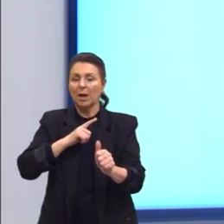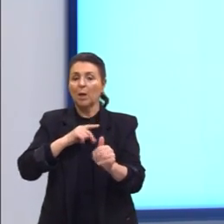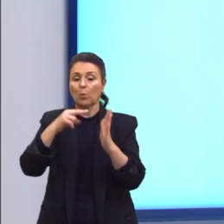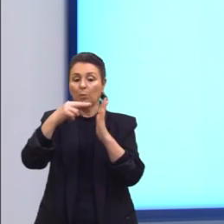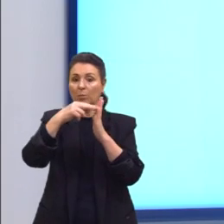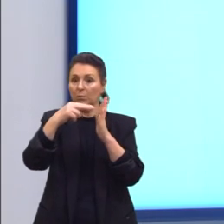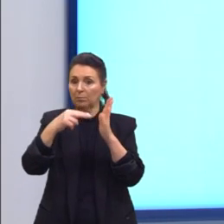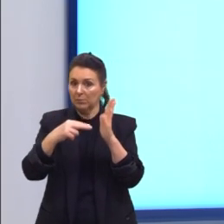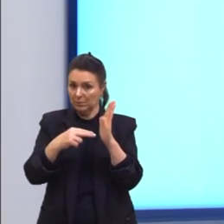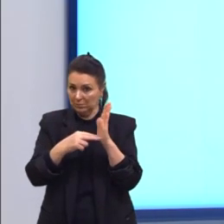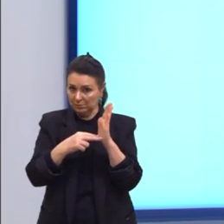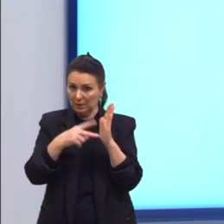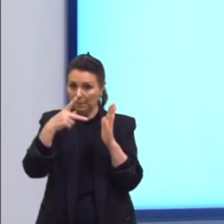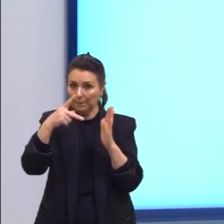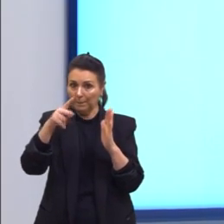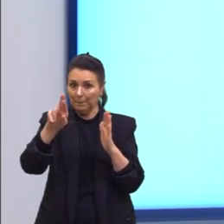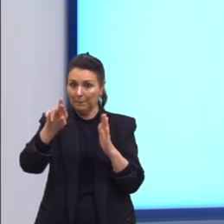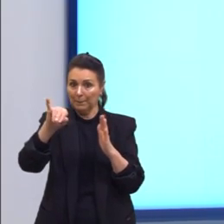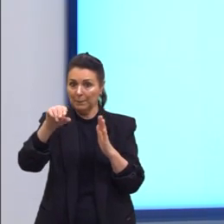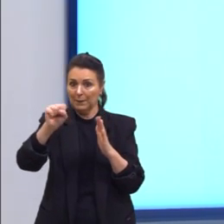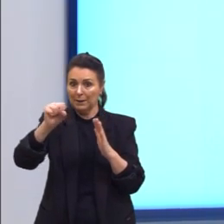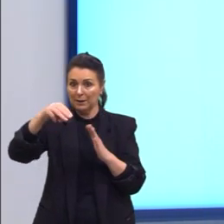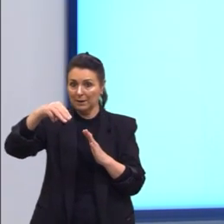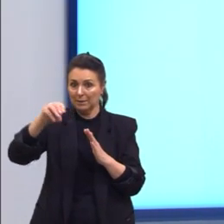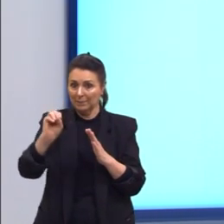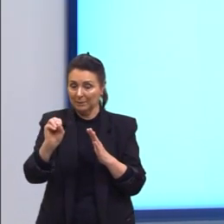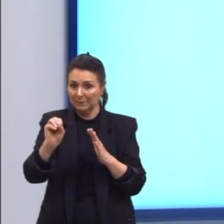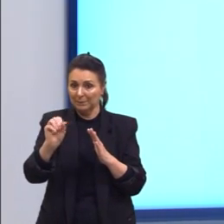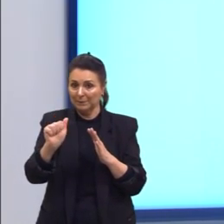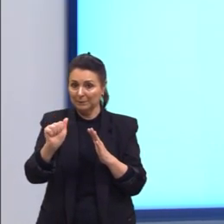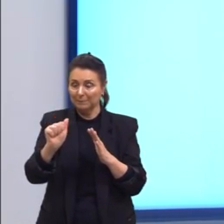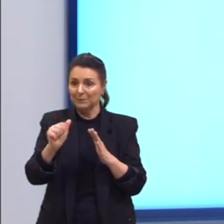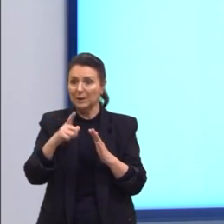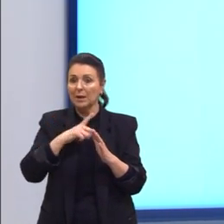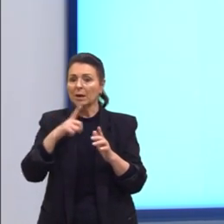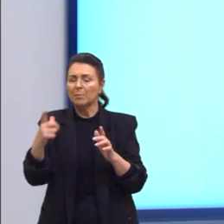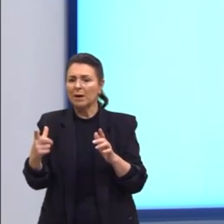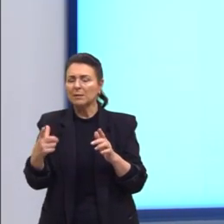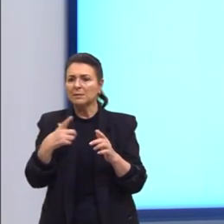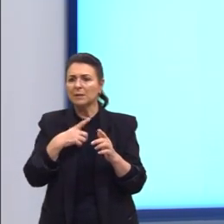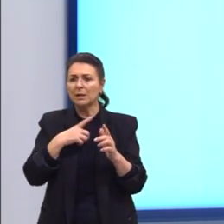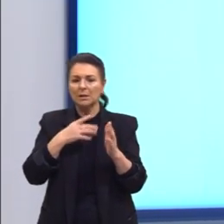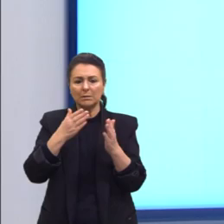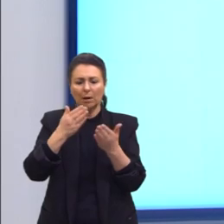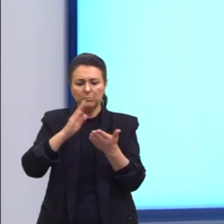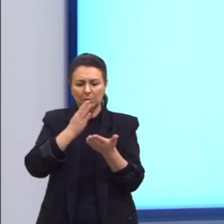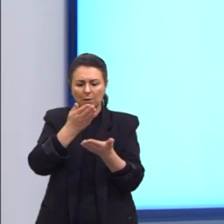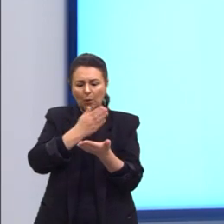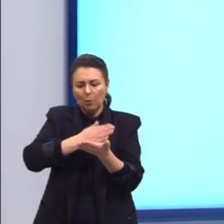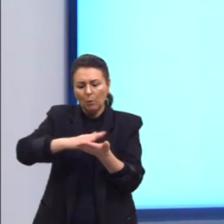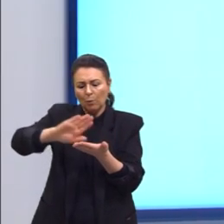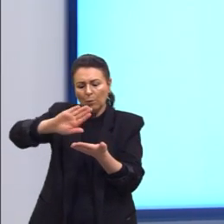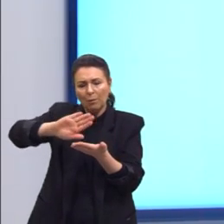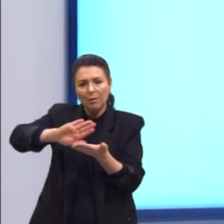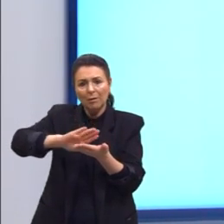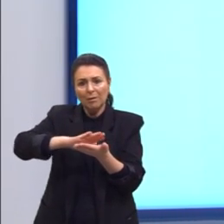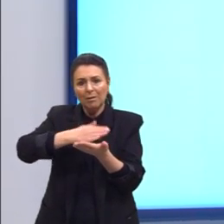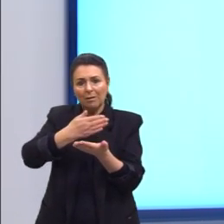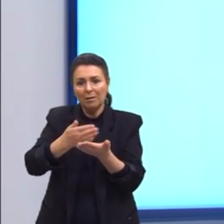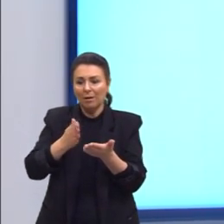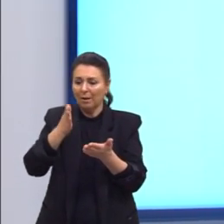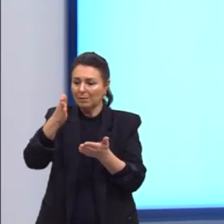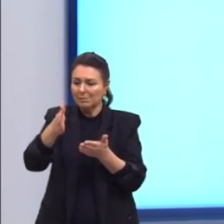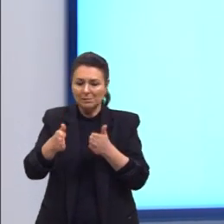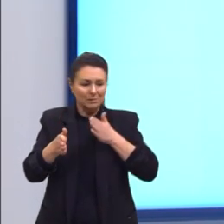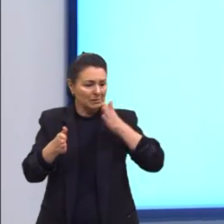que a gente pode observar. Mas nós temos, então, essa concavidade ali na figura. Todas as faces que